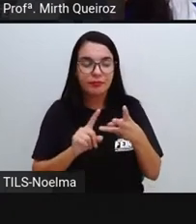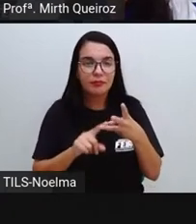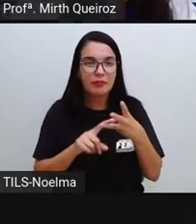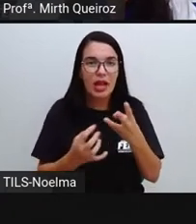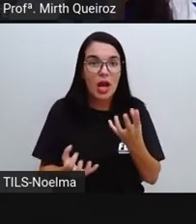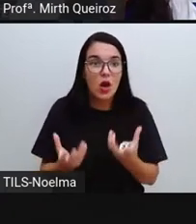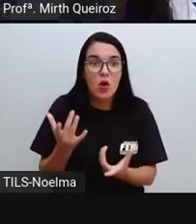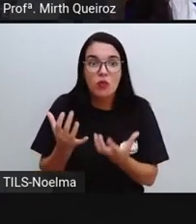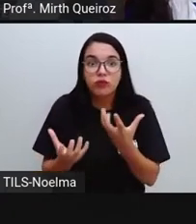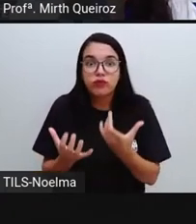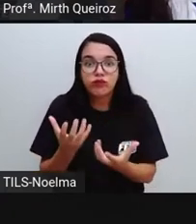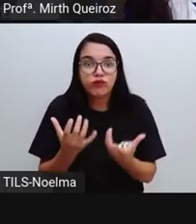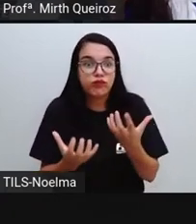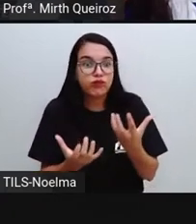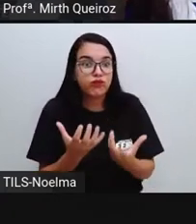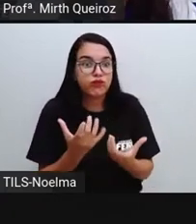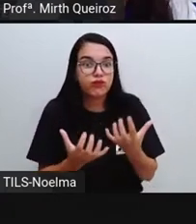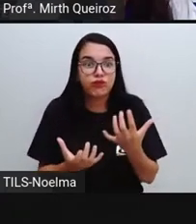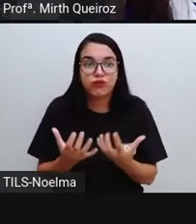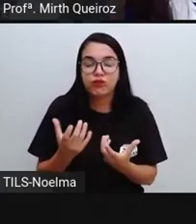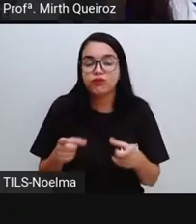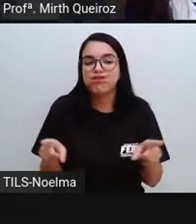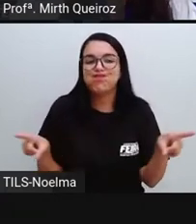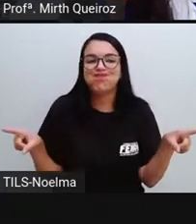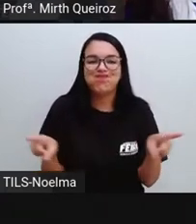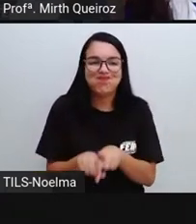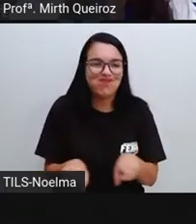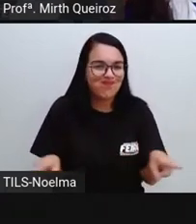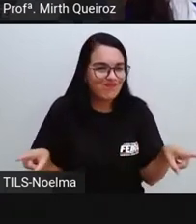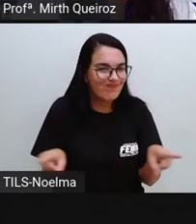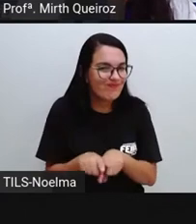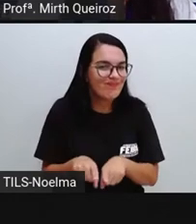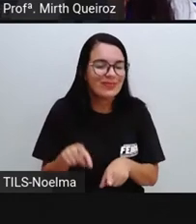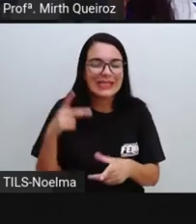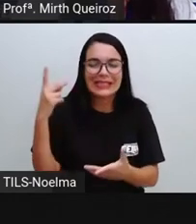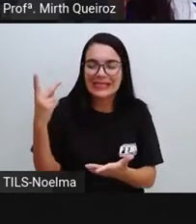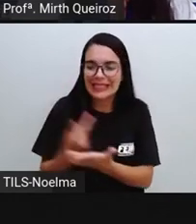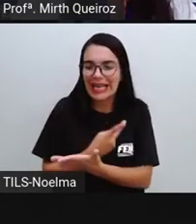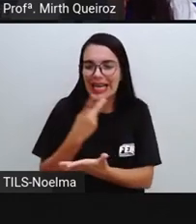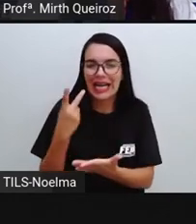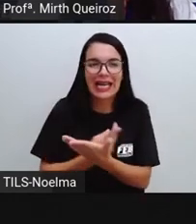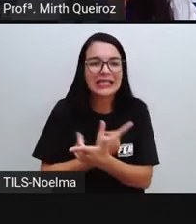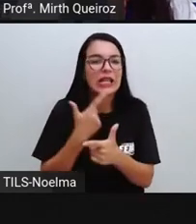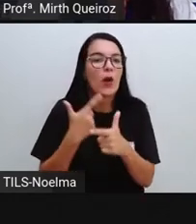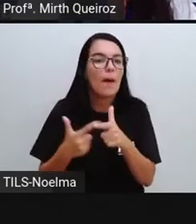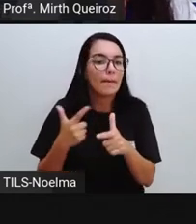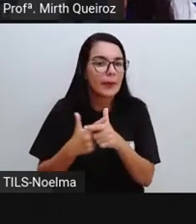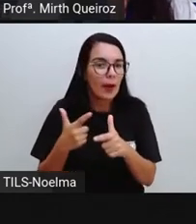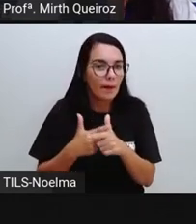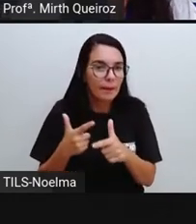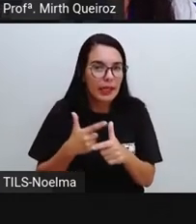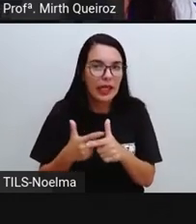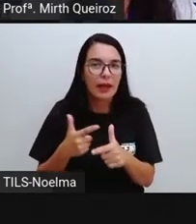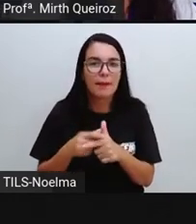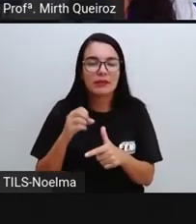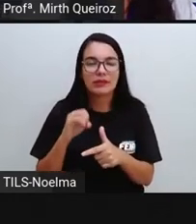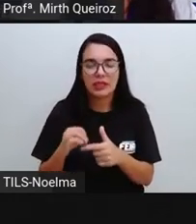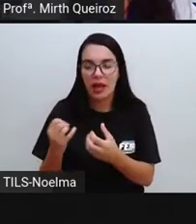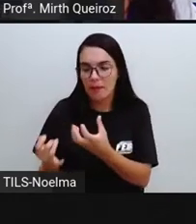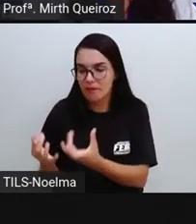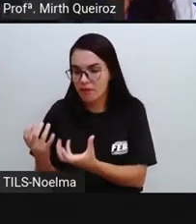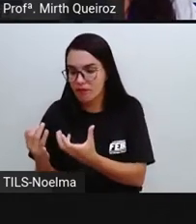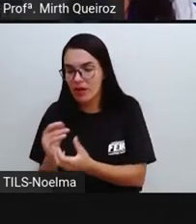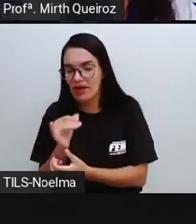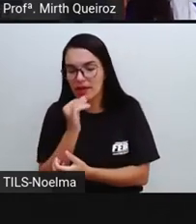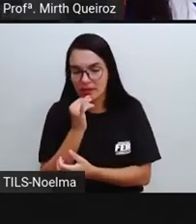queimadas aí, muitos agricultores têm a cultura aí de se retirar a vegetação, né? No caso, vamos plantir o de